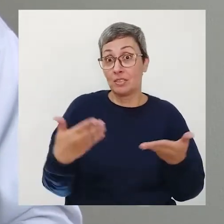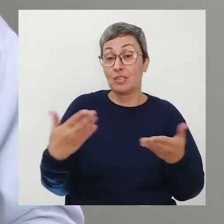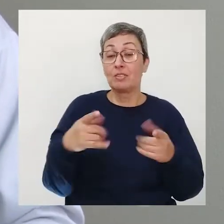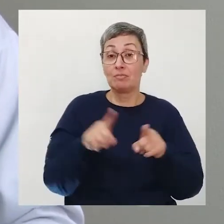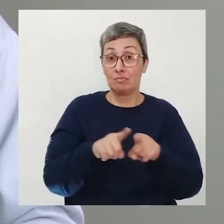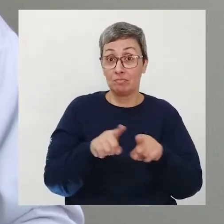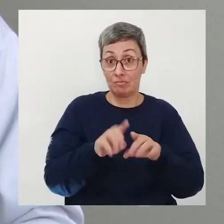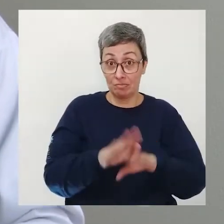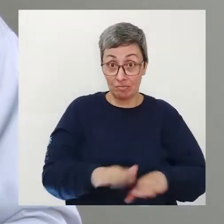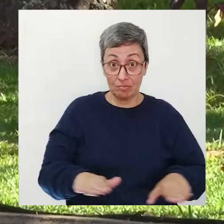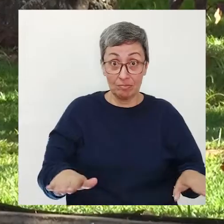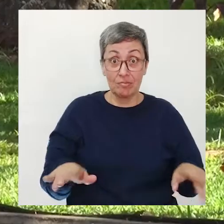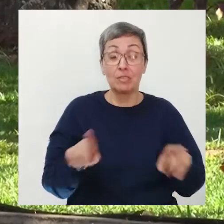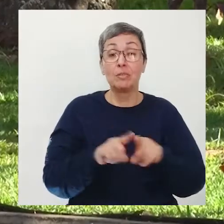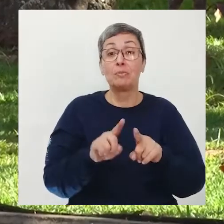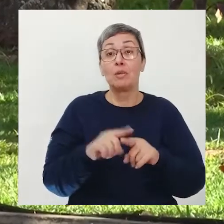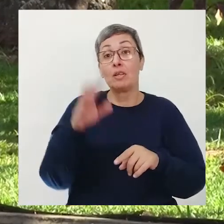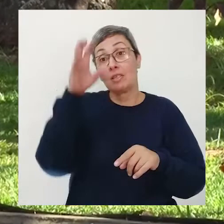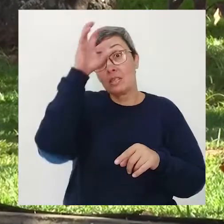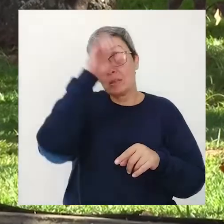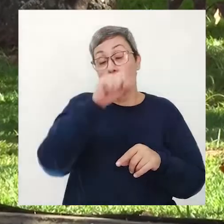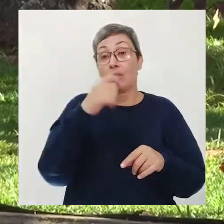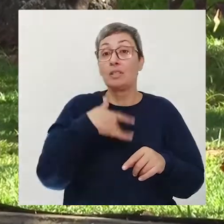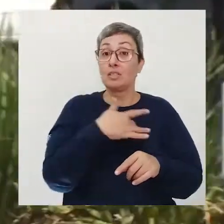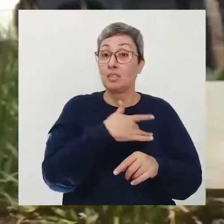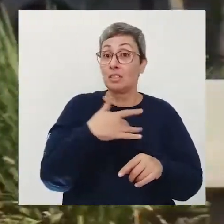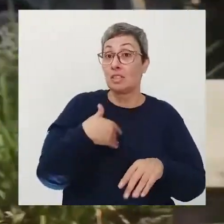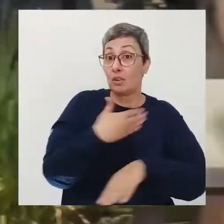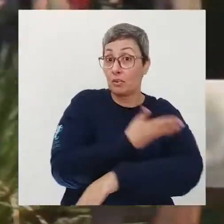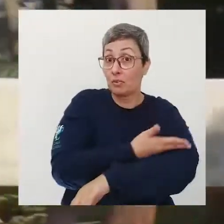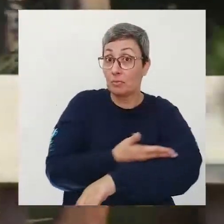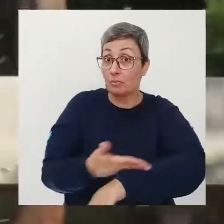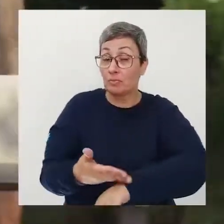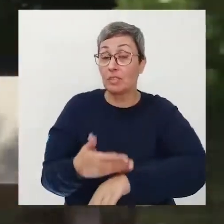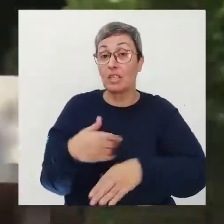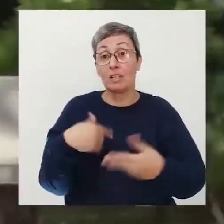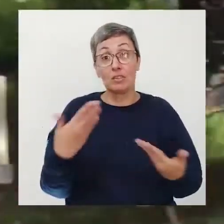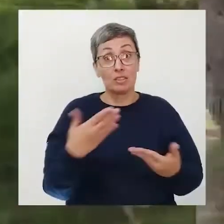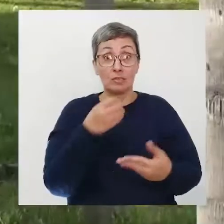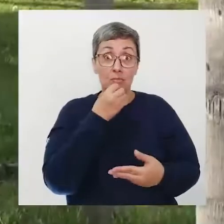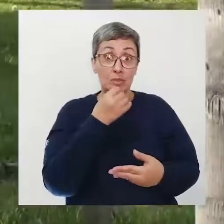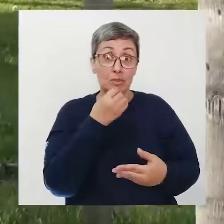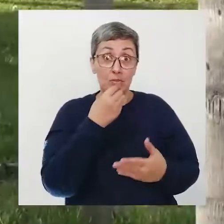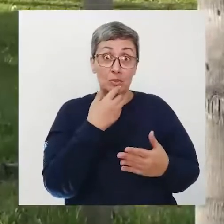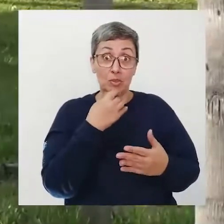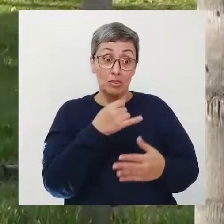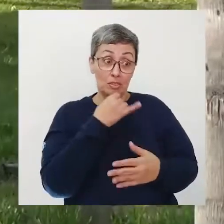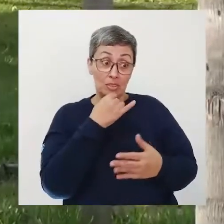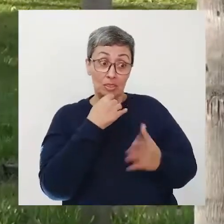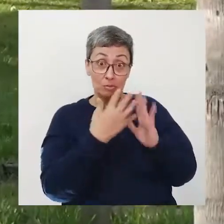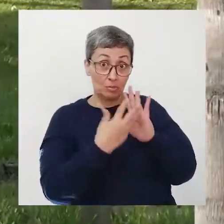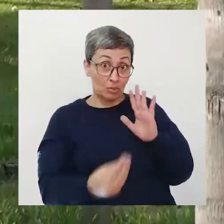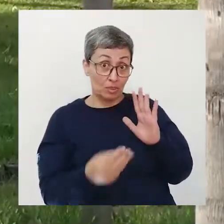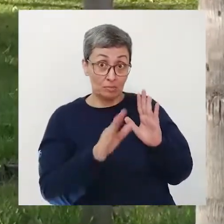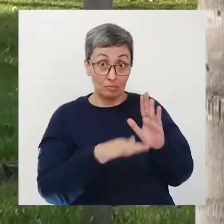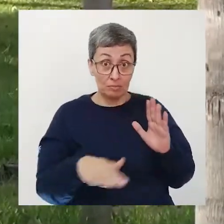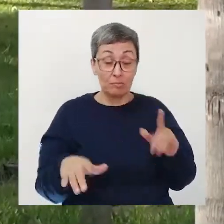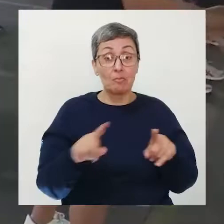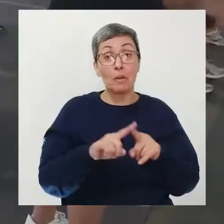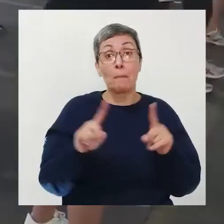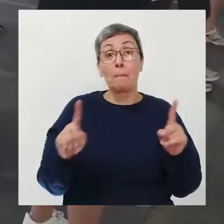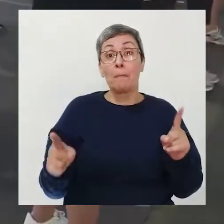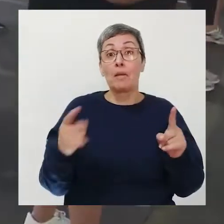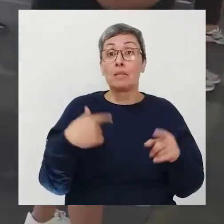dos pais para as crianças só que para chegar bem até lá é preciso ter estratégia treino e